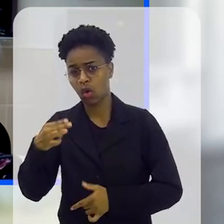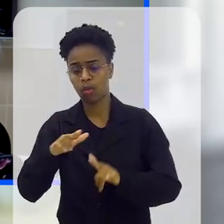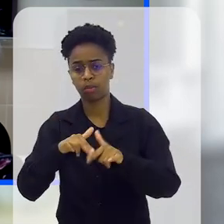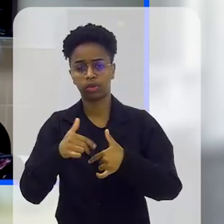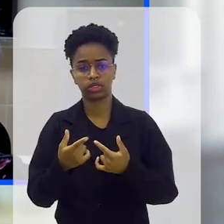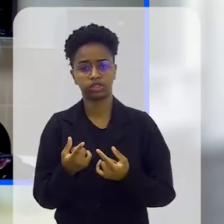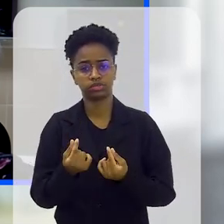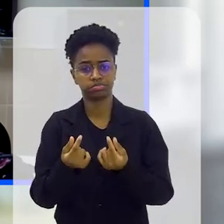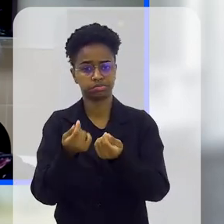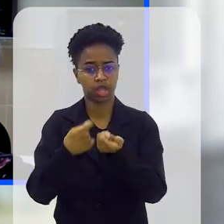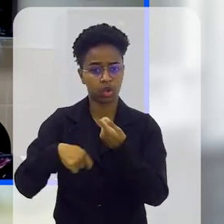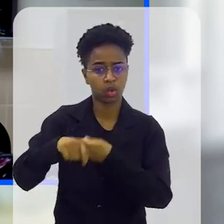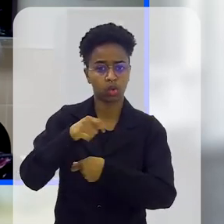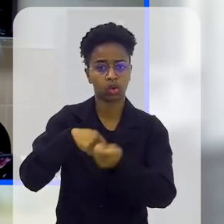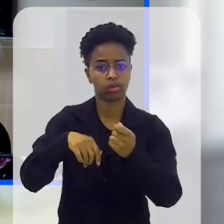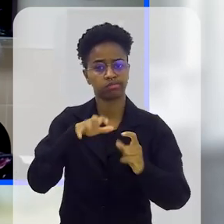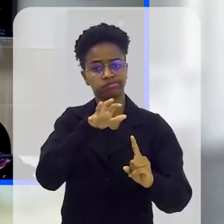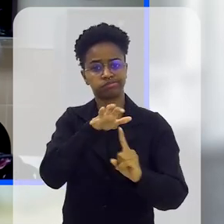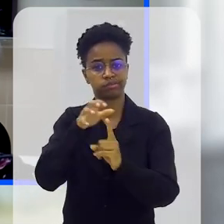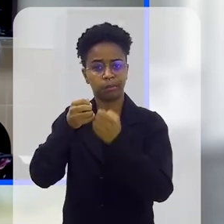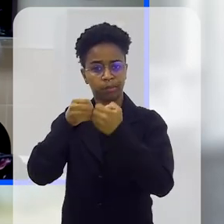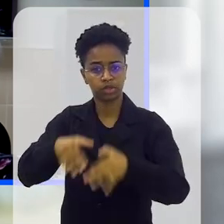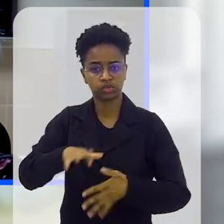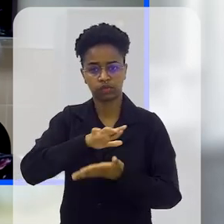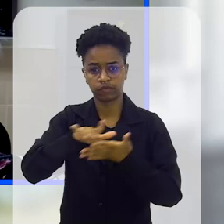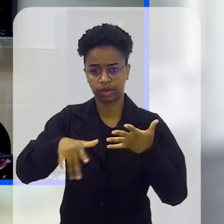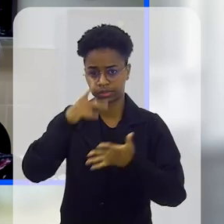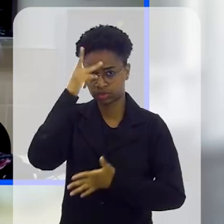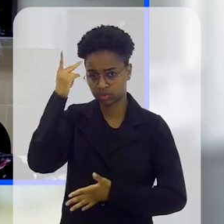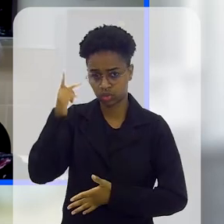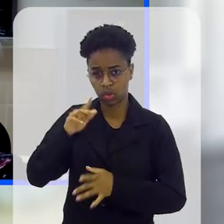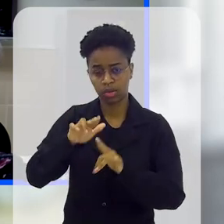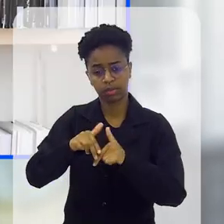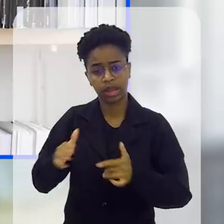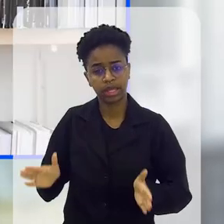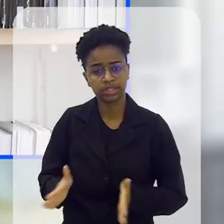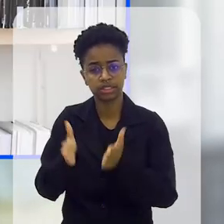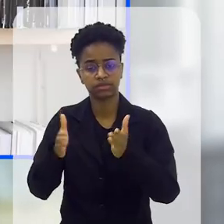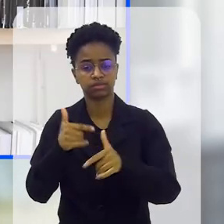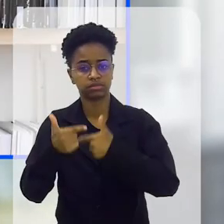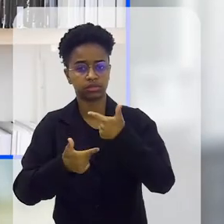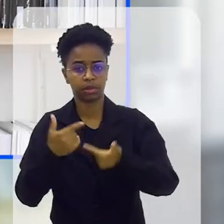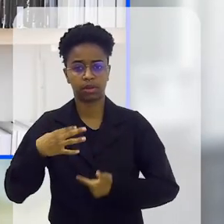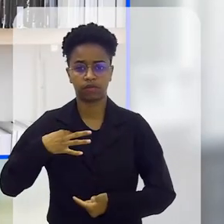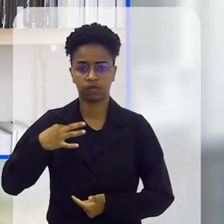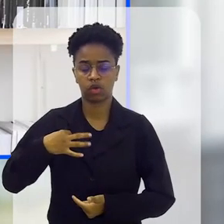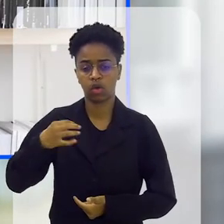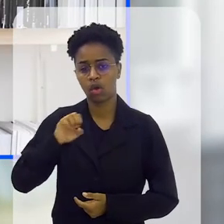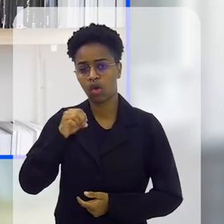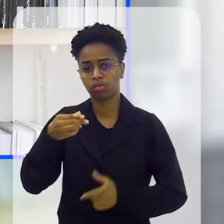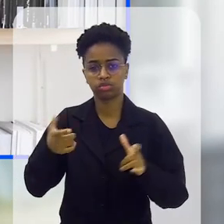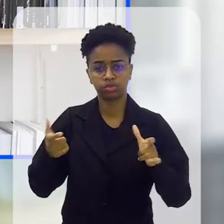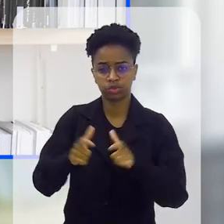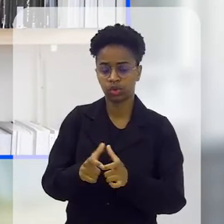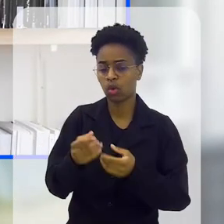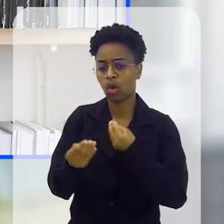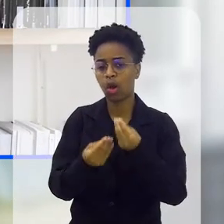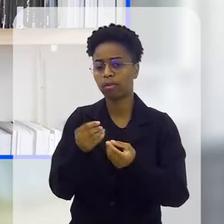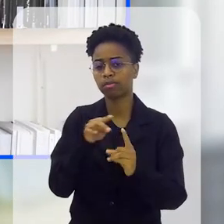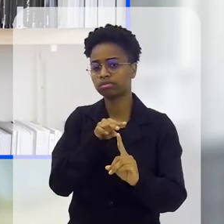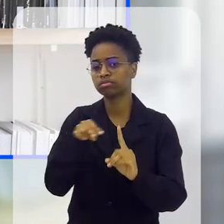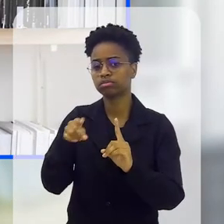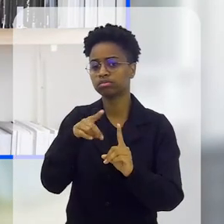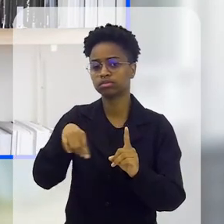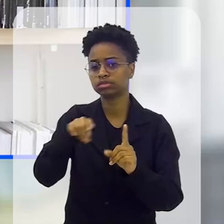Ou também por uma questão econômica, talvez, que afetou muita gente? O incentivo ao trabalho voluntário, ele diminuiu. Qual é a